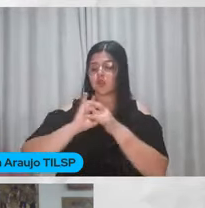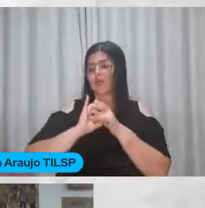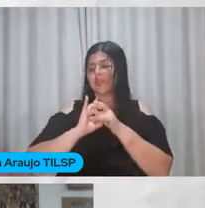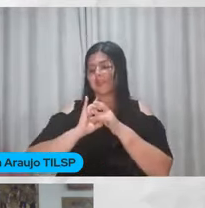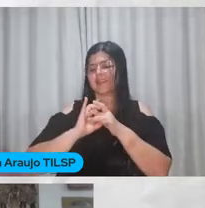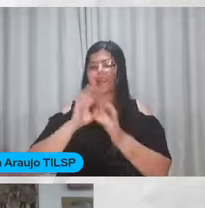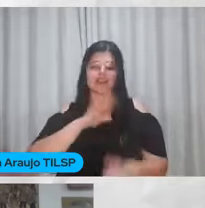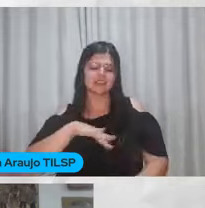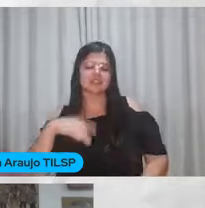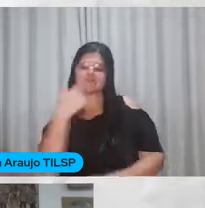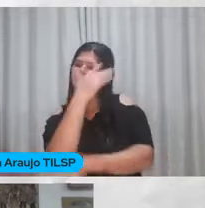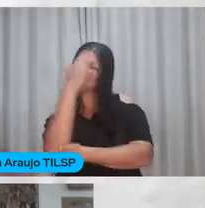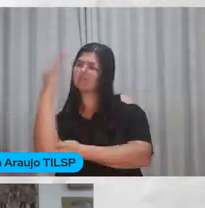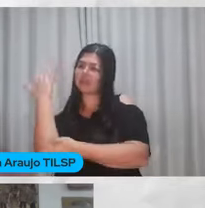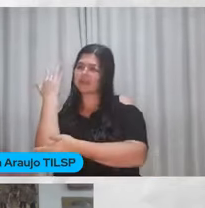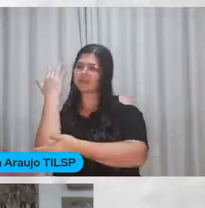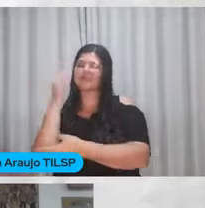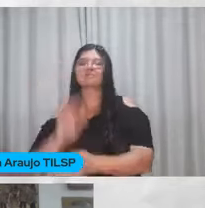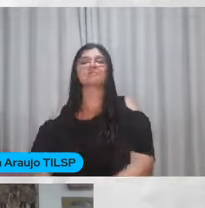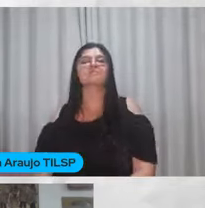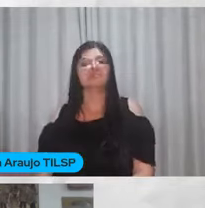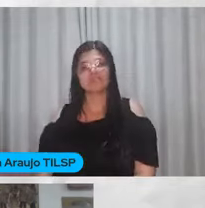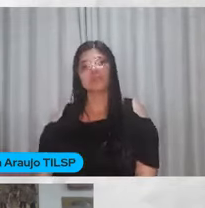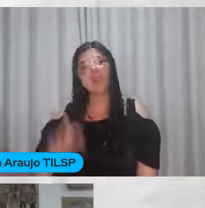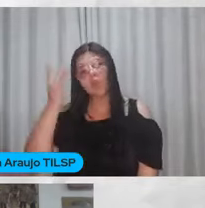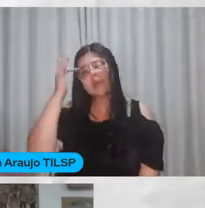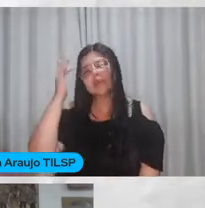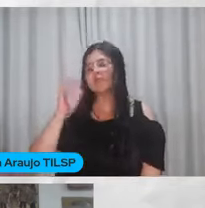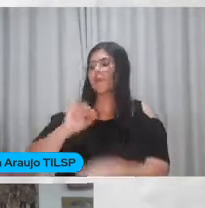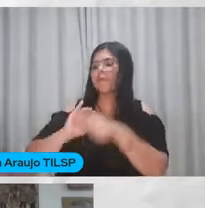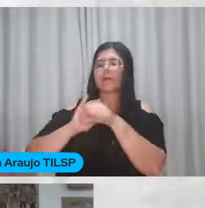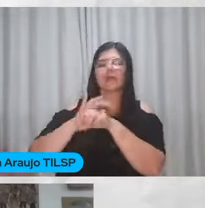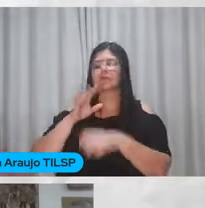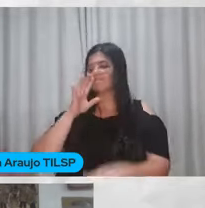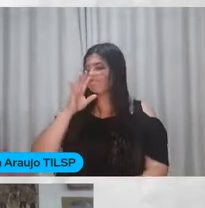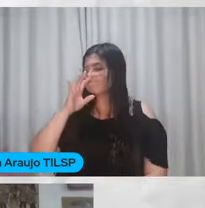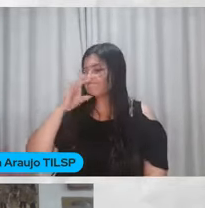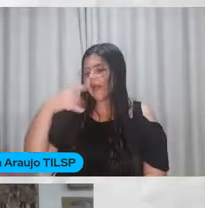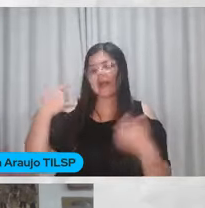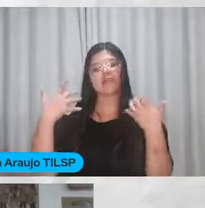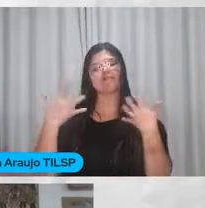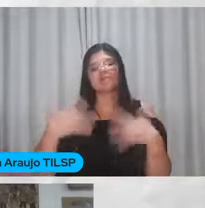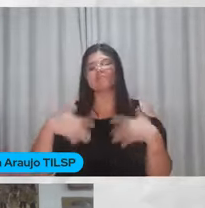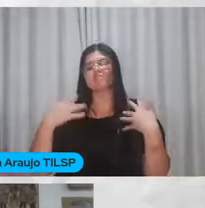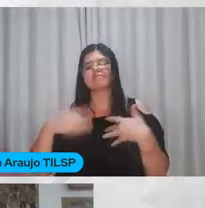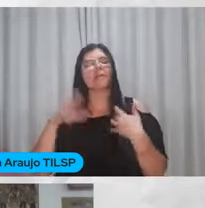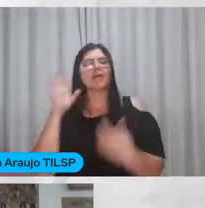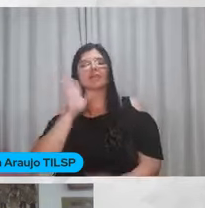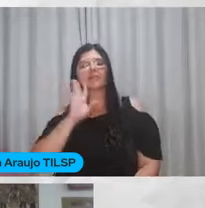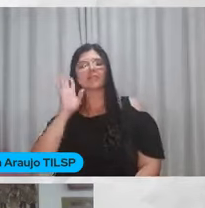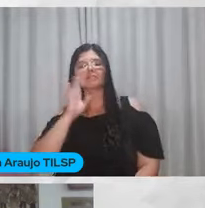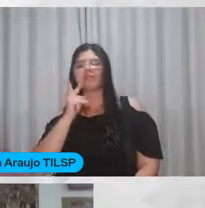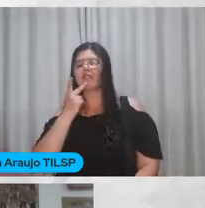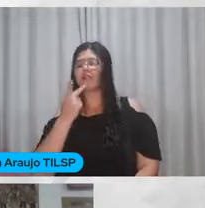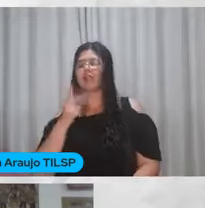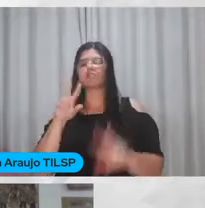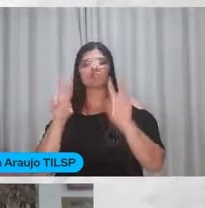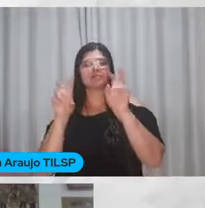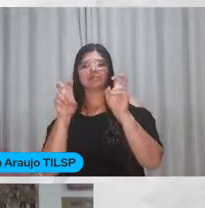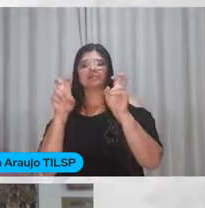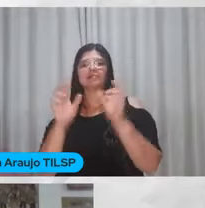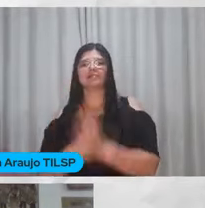crianças À natureza Então Eu acho que vai ser Uma noite incrível Porque a gente tem Muita coisa bacana Pra falar sobre esse tema